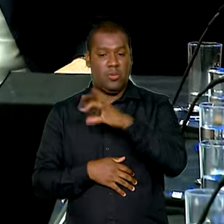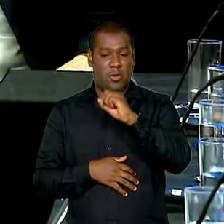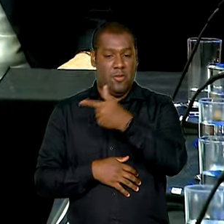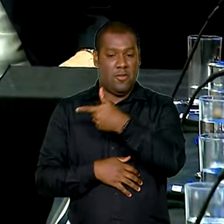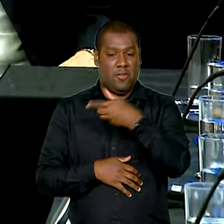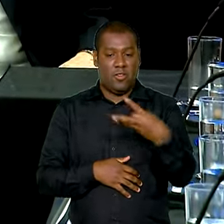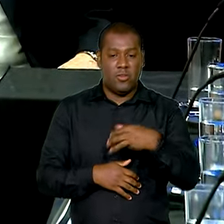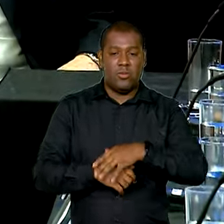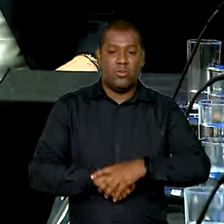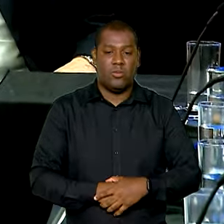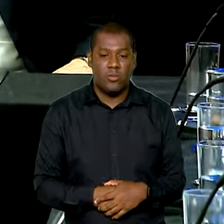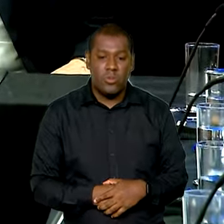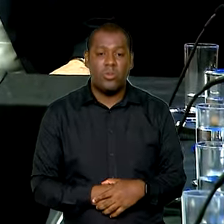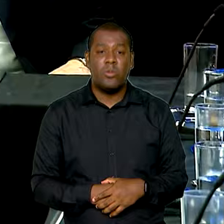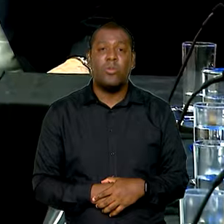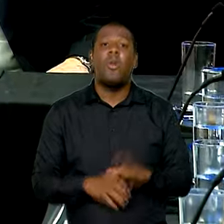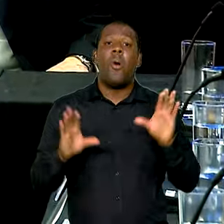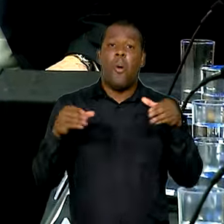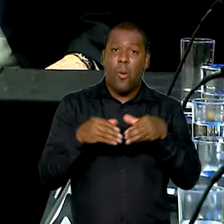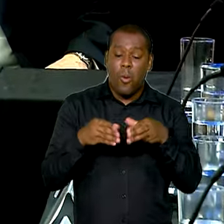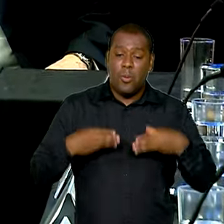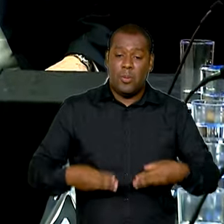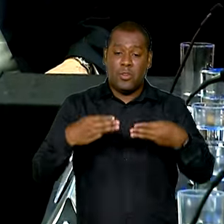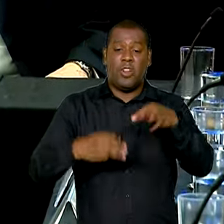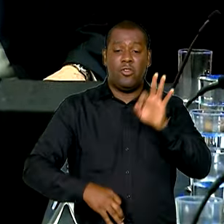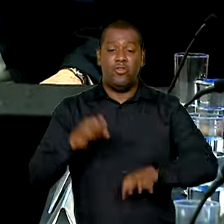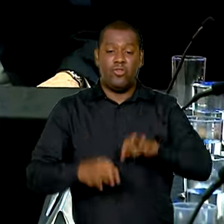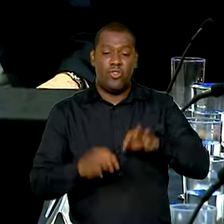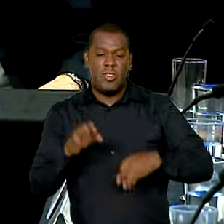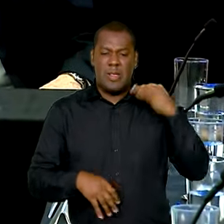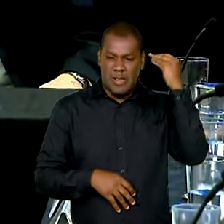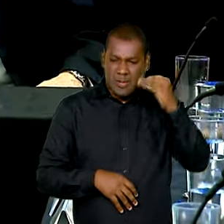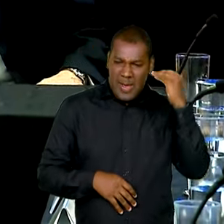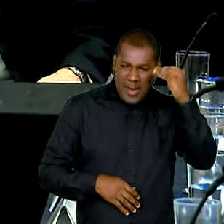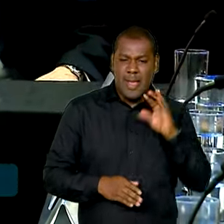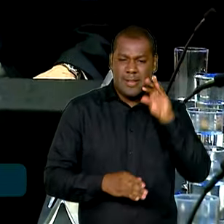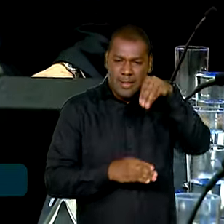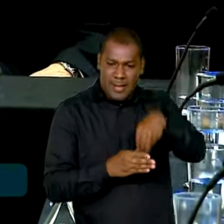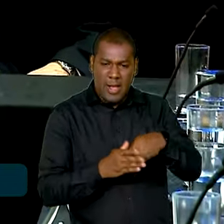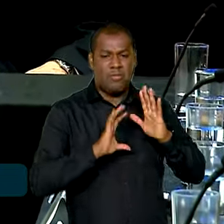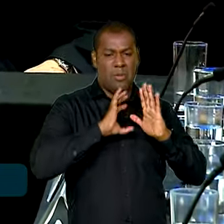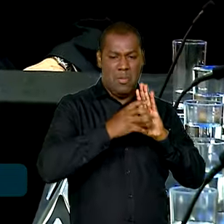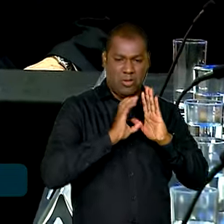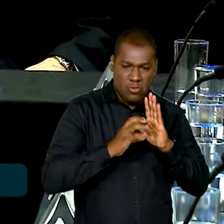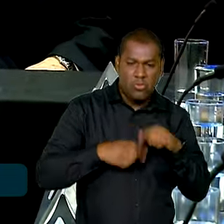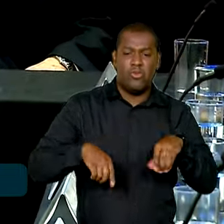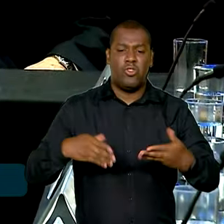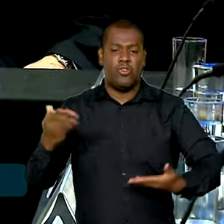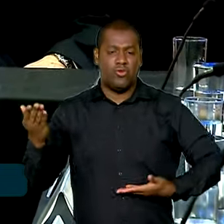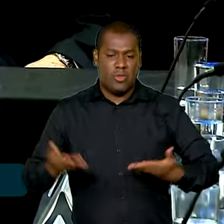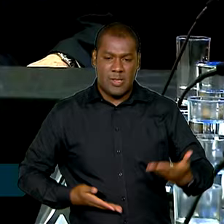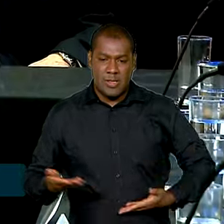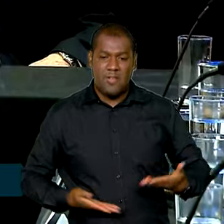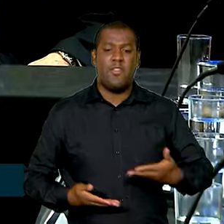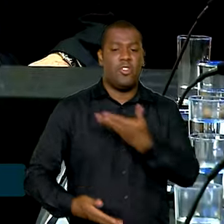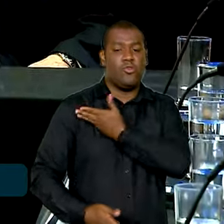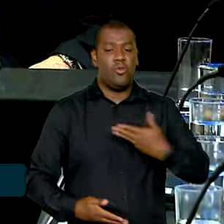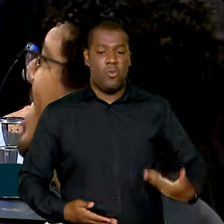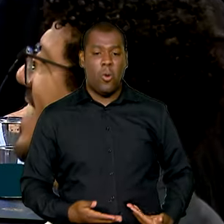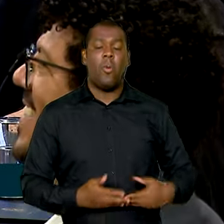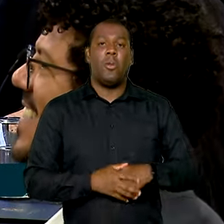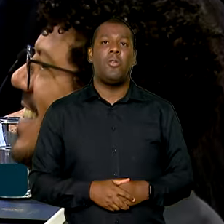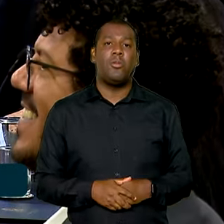em partidos, movimentos, entidades, serviço público. Todos estão aqui por